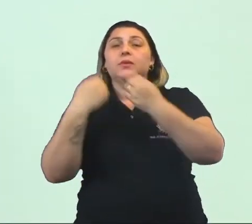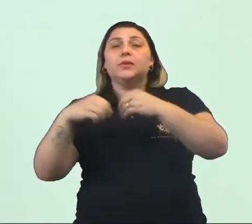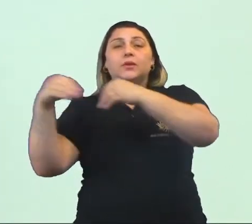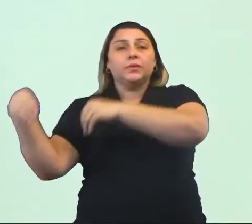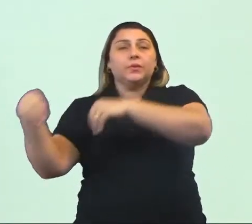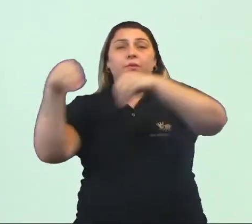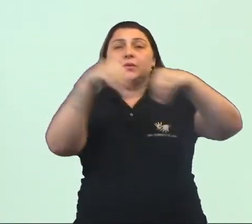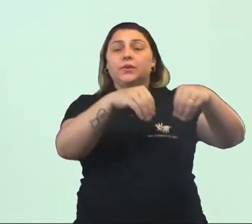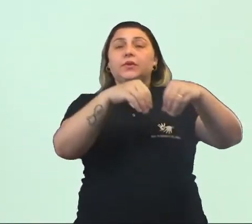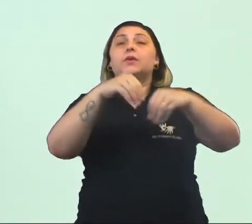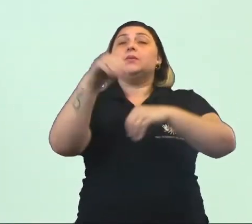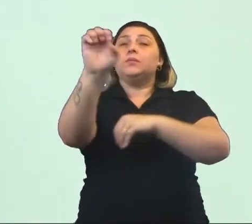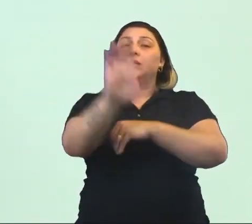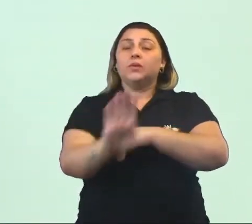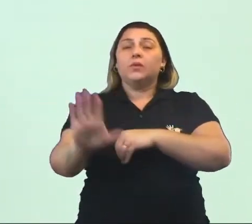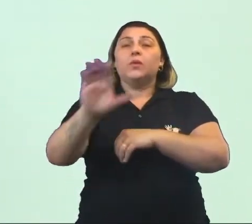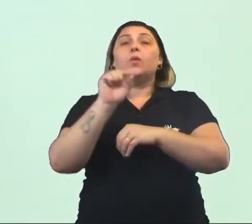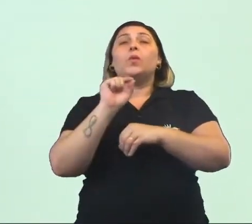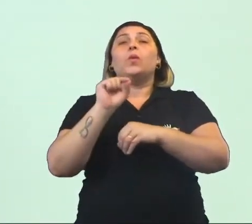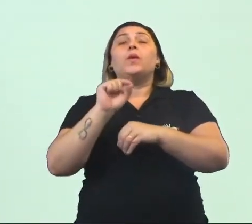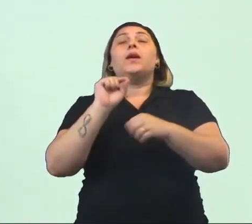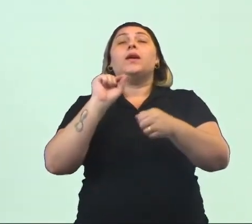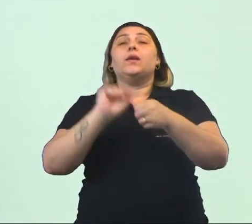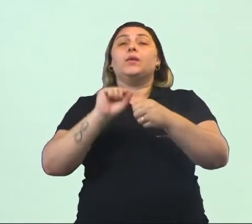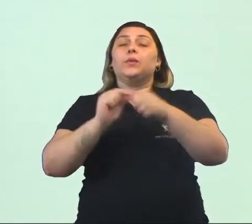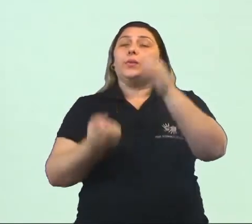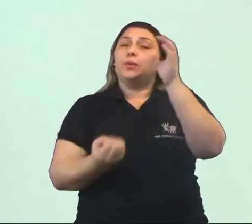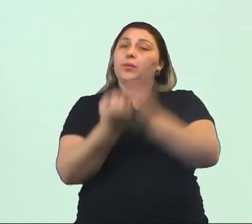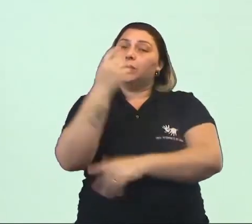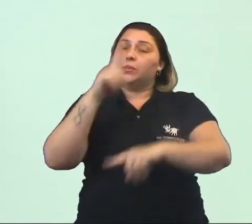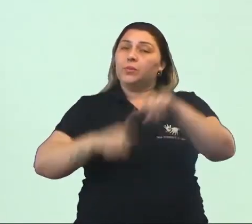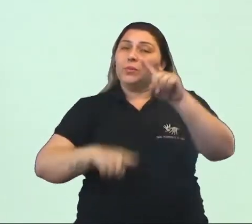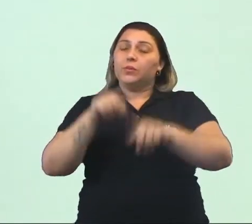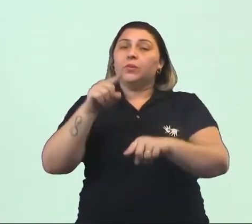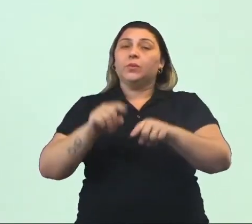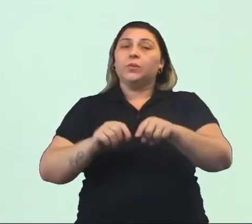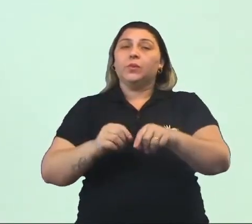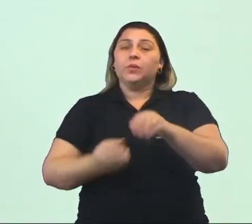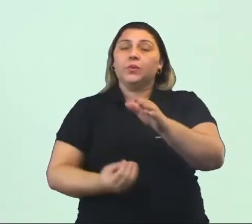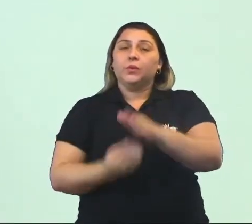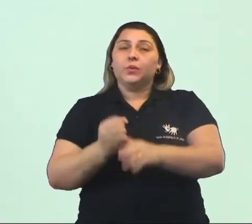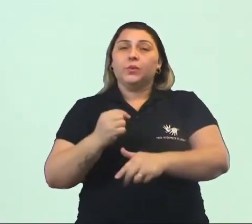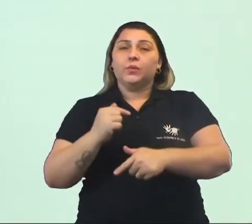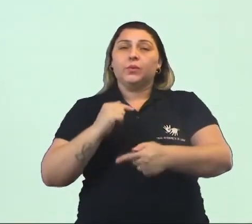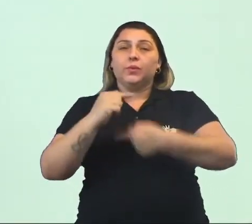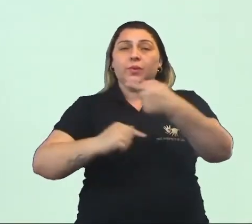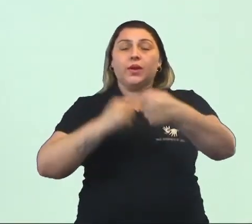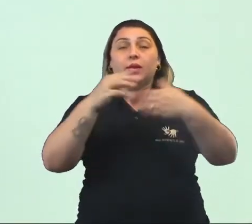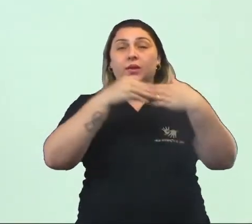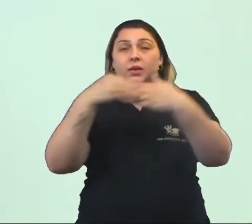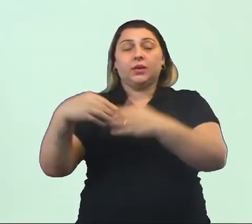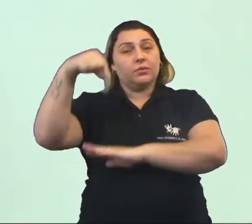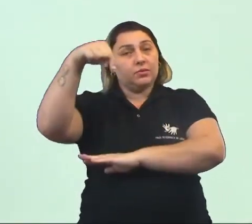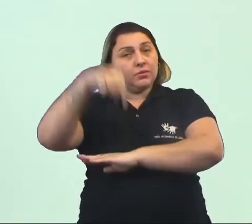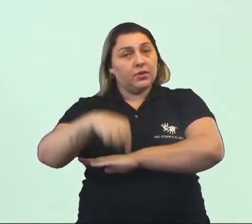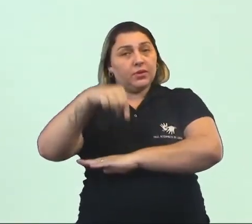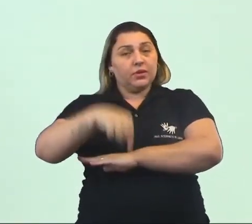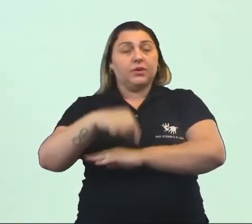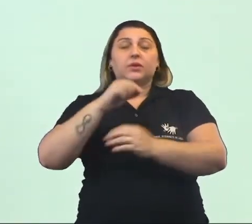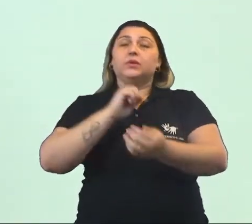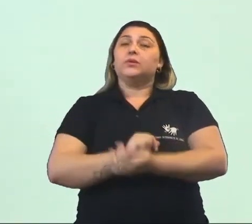ser levado para lá, e o que era produzido de produtos manufaturados era trazido para cá, então não havia